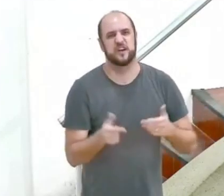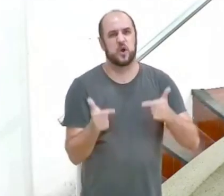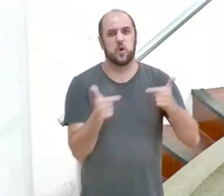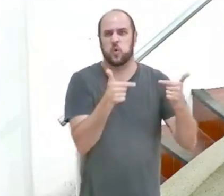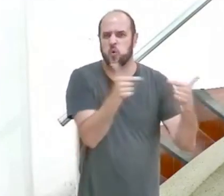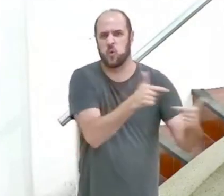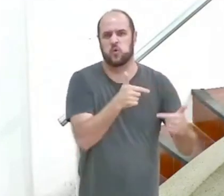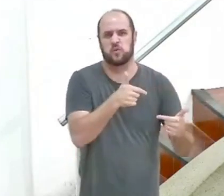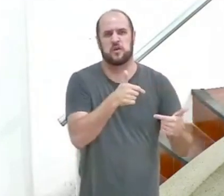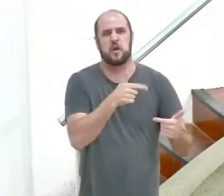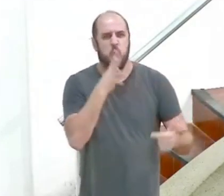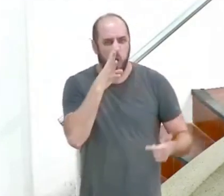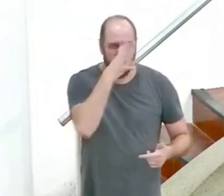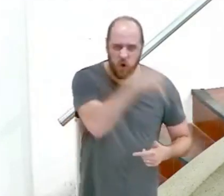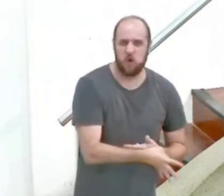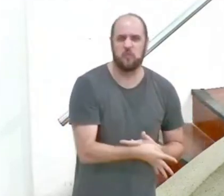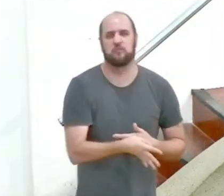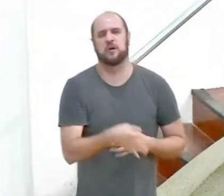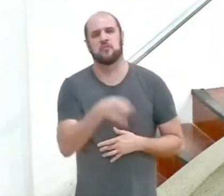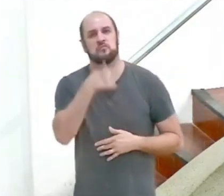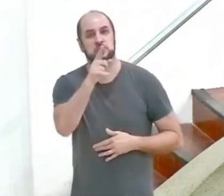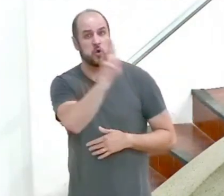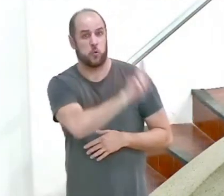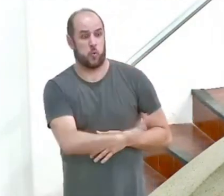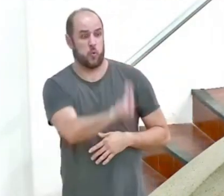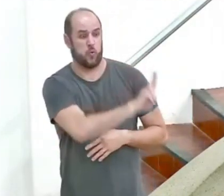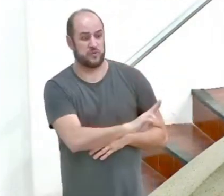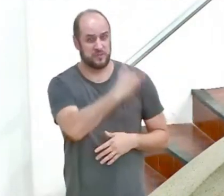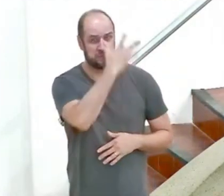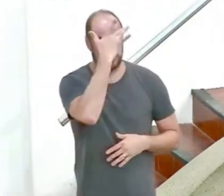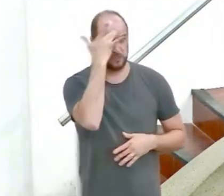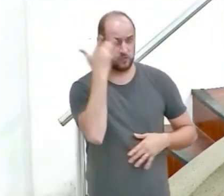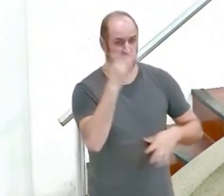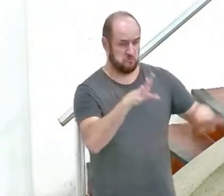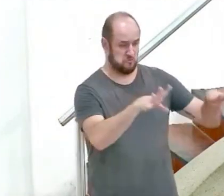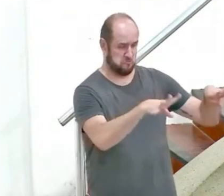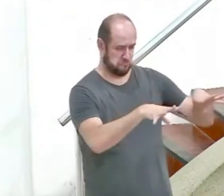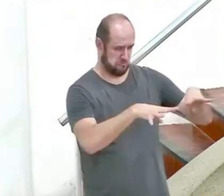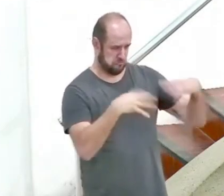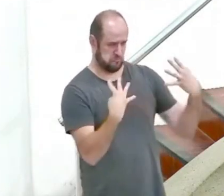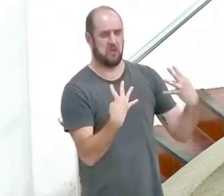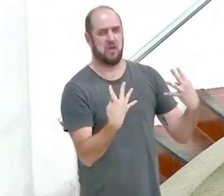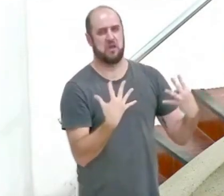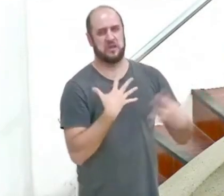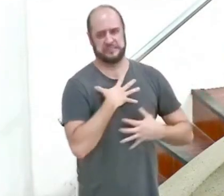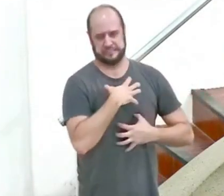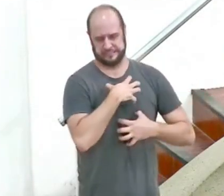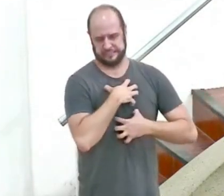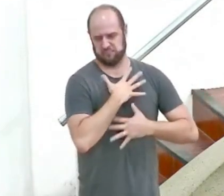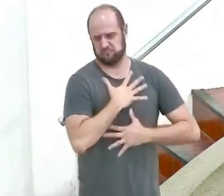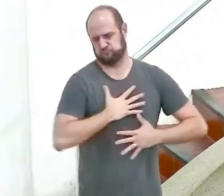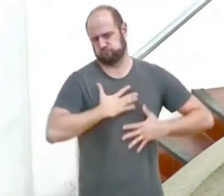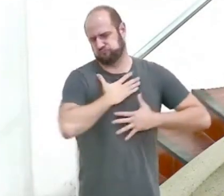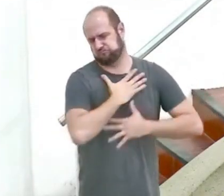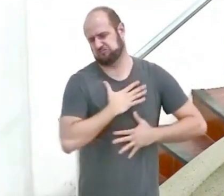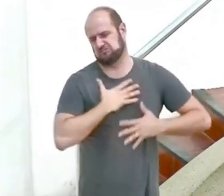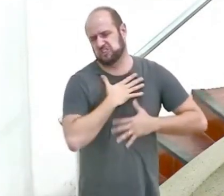você está ofendendo você está usando pessoas para satisfazer os seus desejos